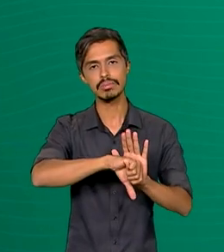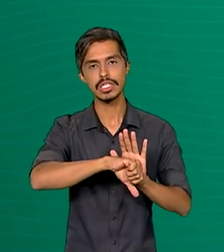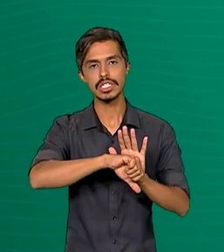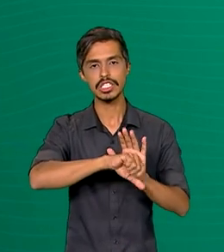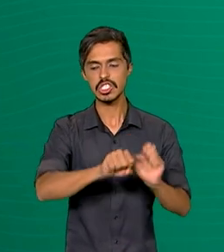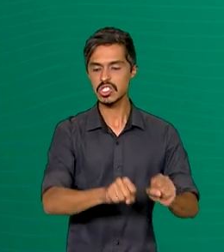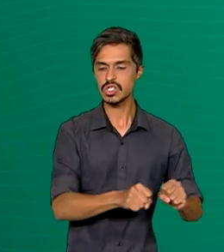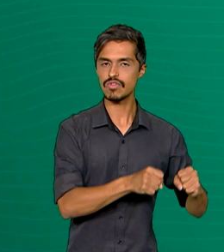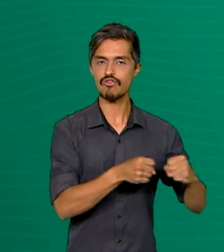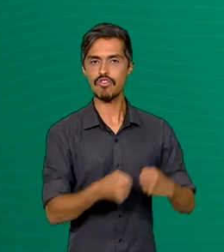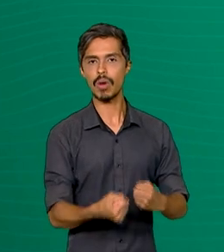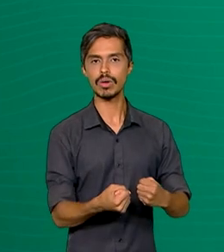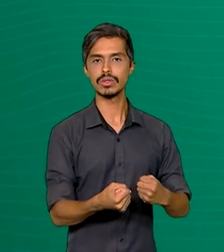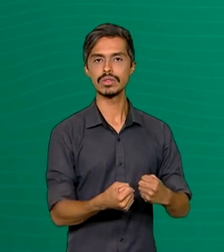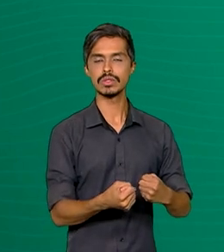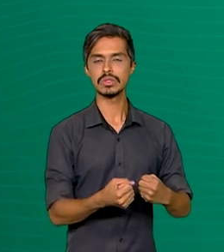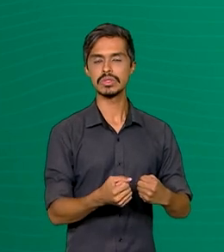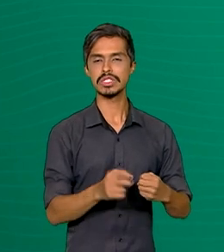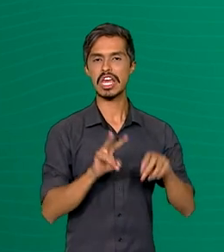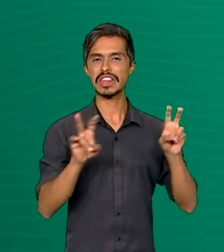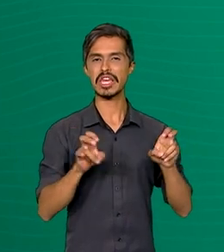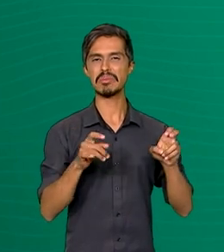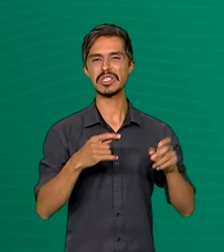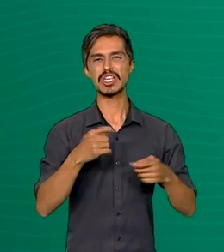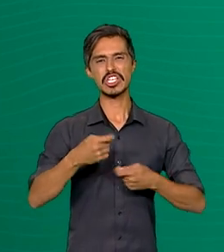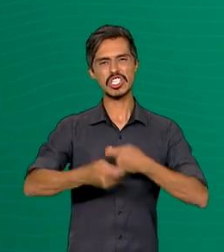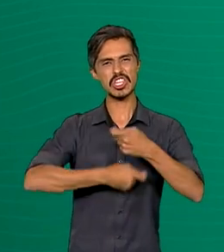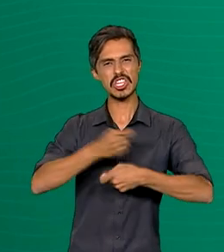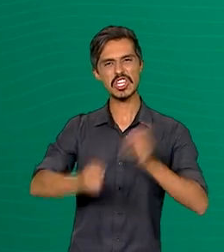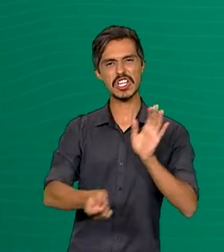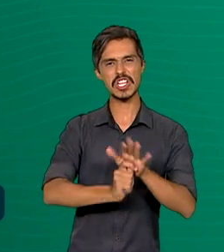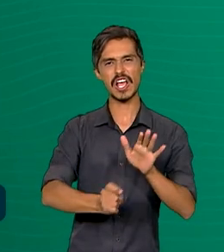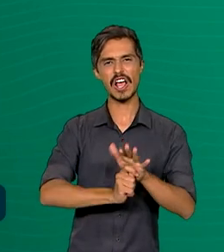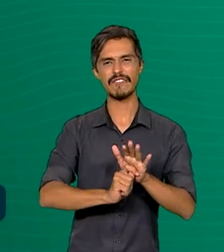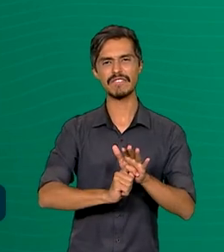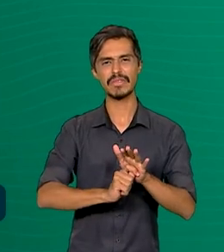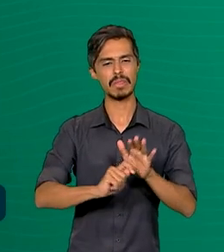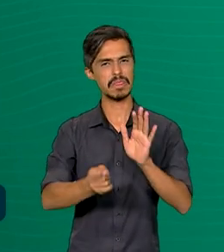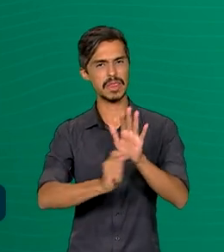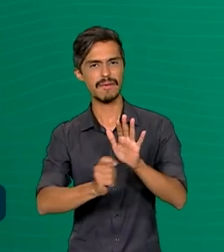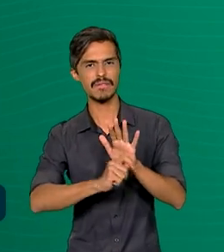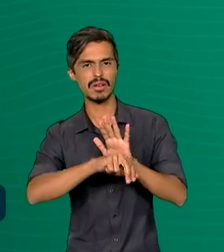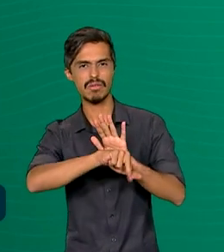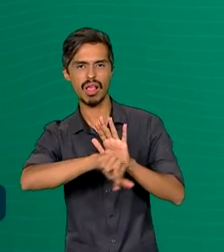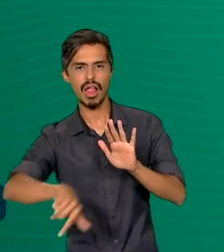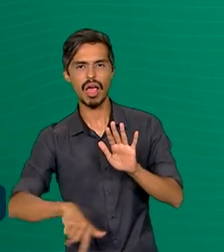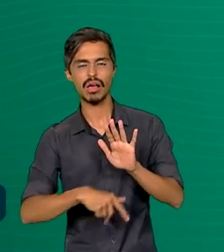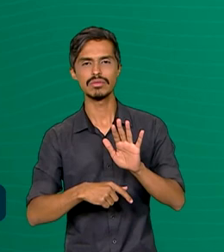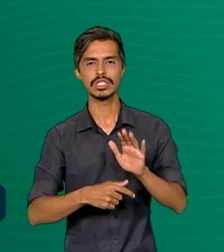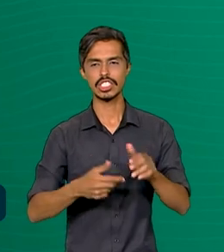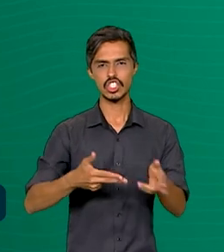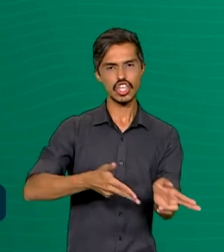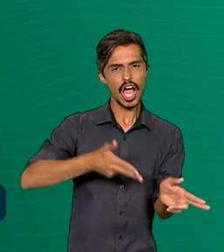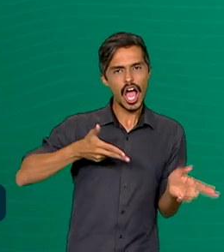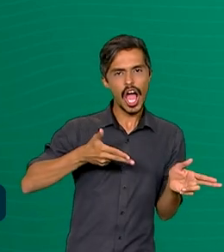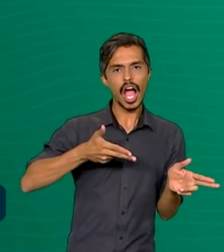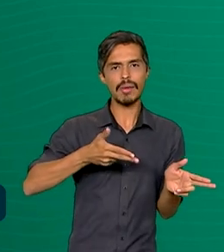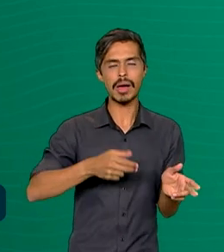atuam nesses temas de tráfego, narcotráfico, tráfico de armas,